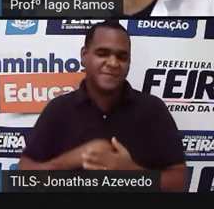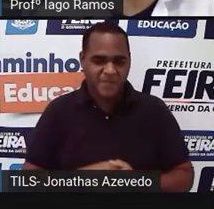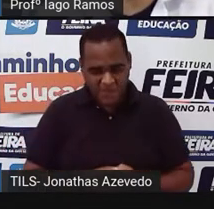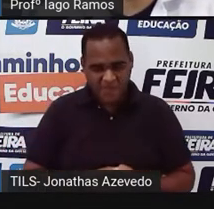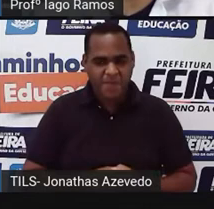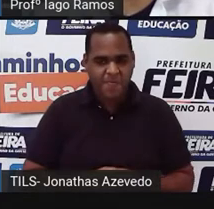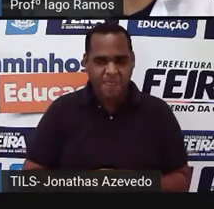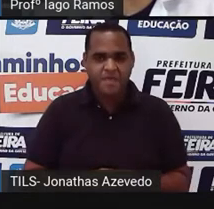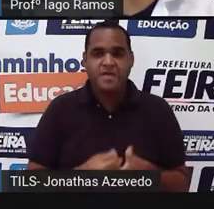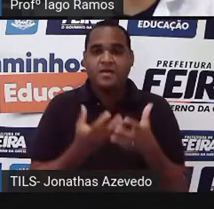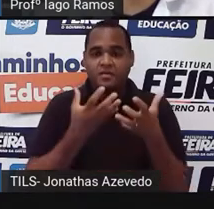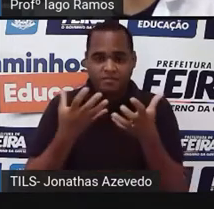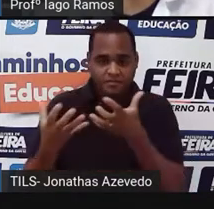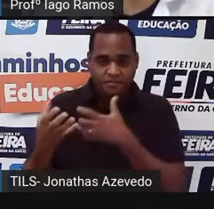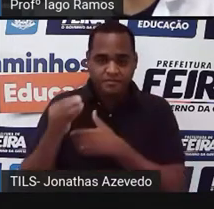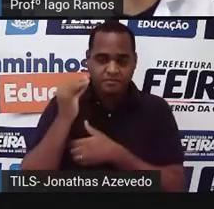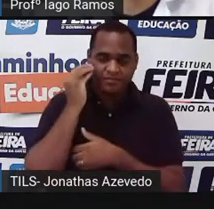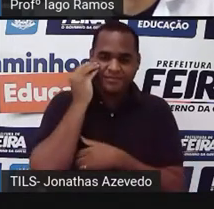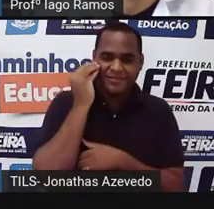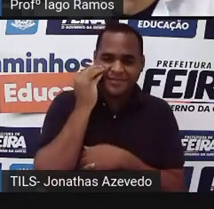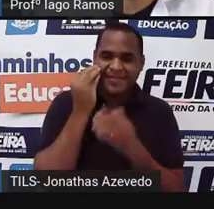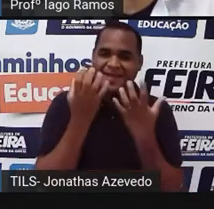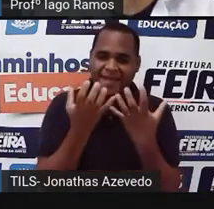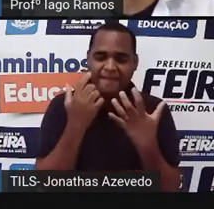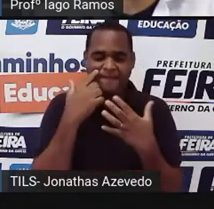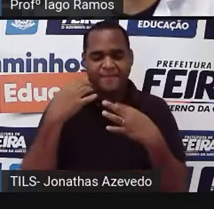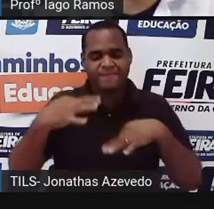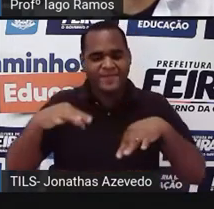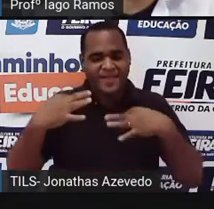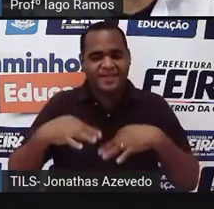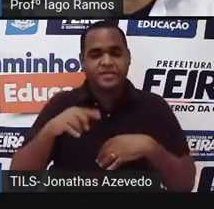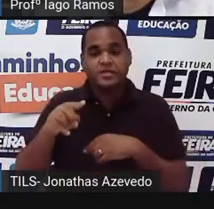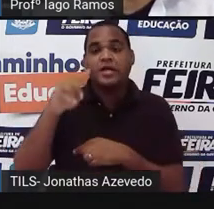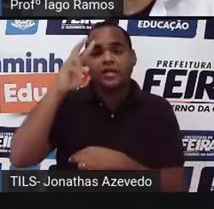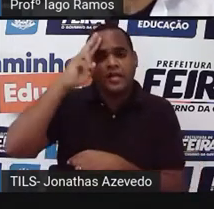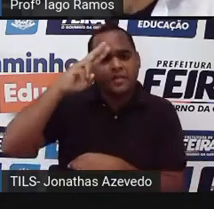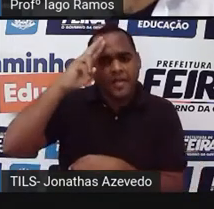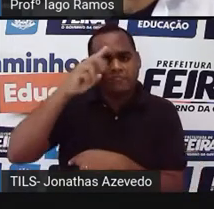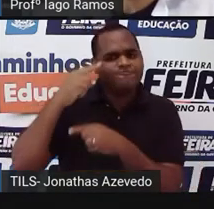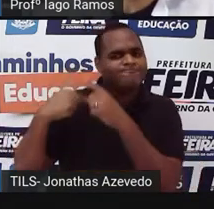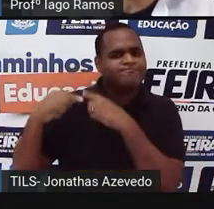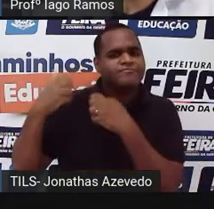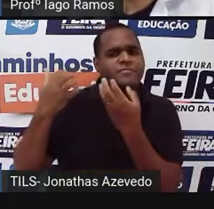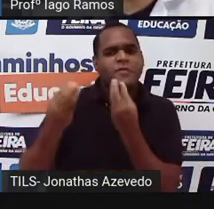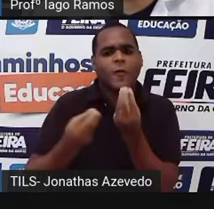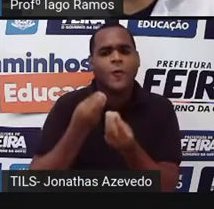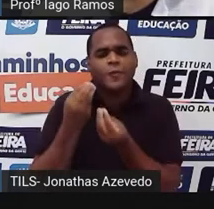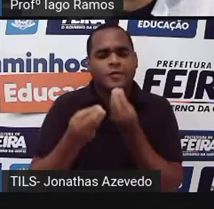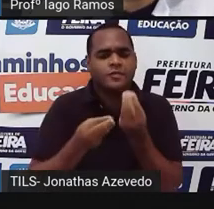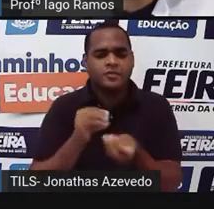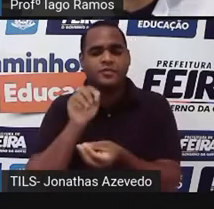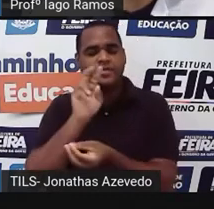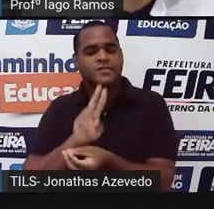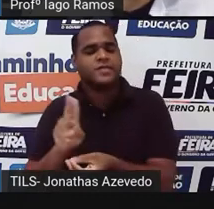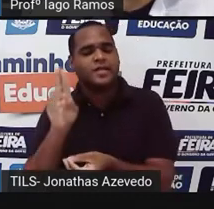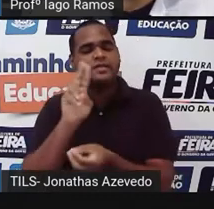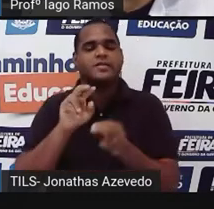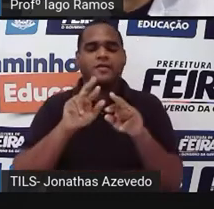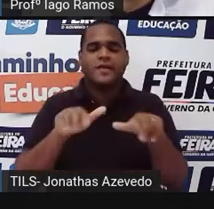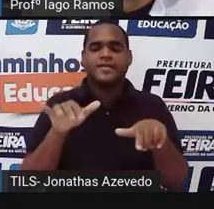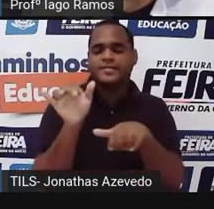fazer um testezinho com você para a gente relembrar, tá? como usar essas